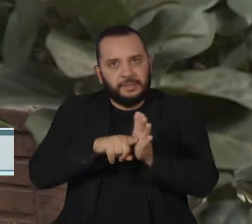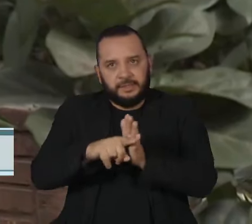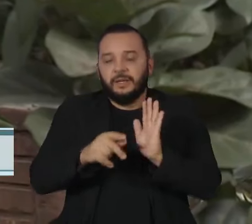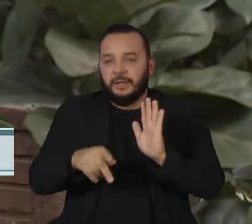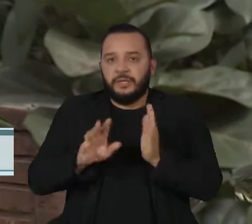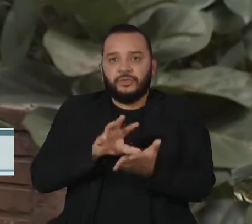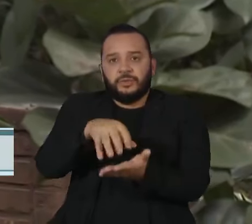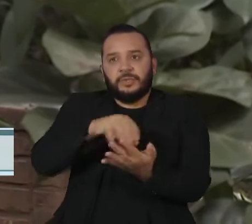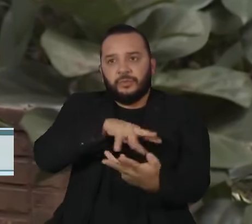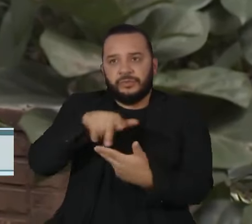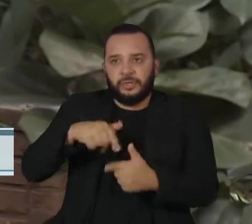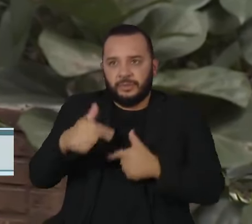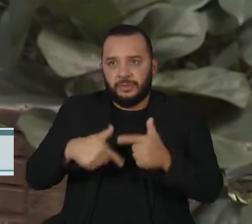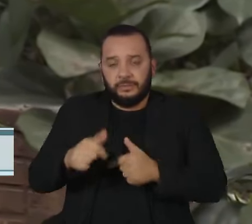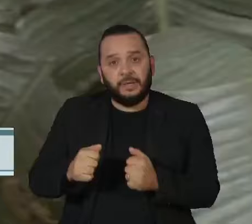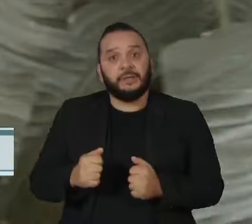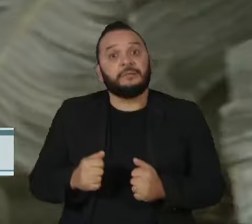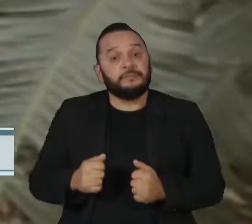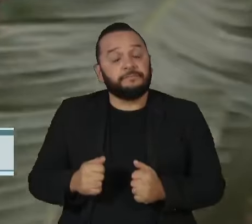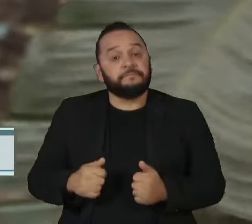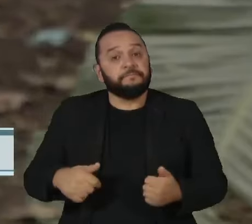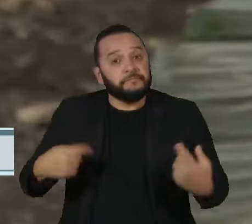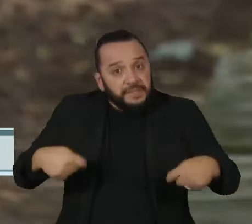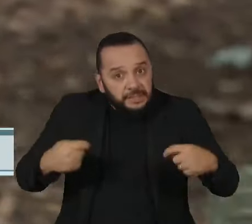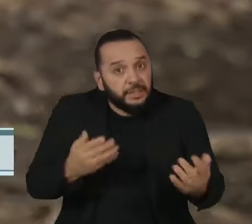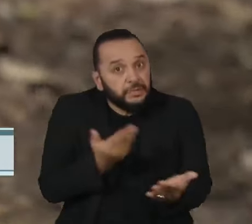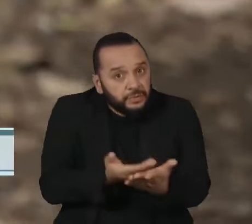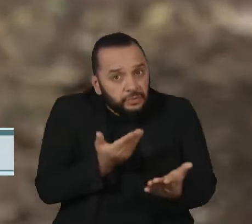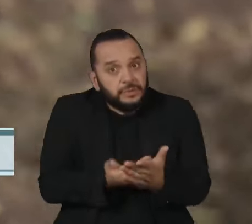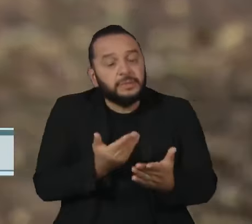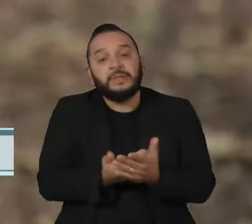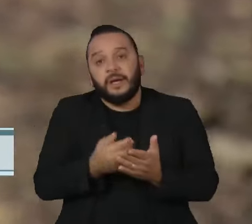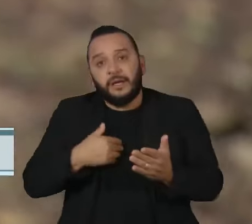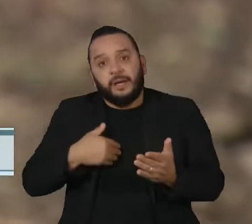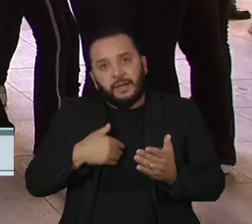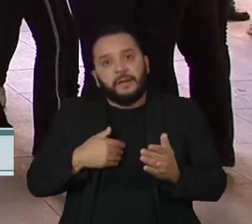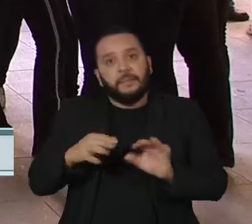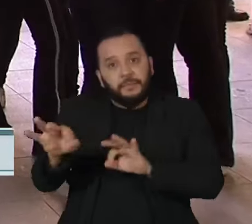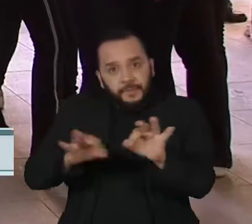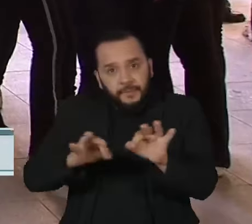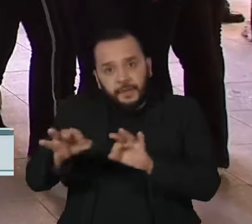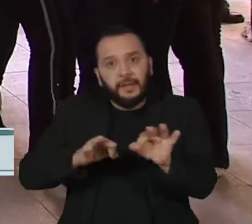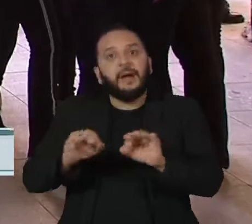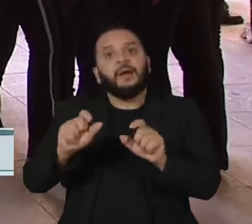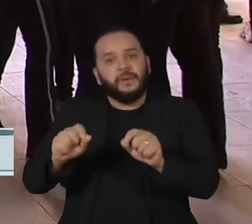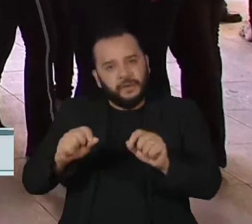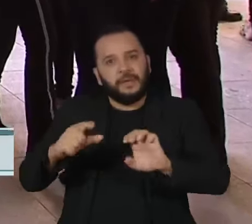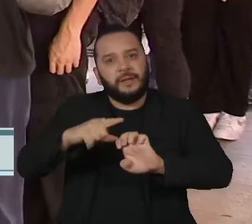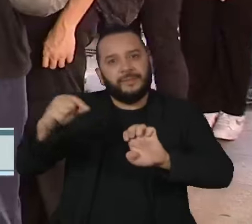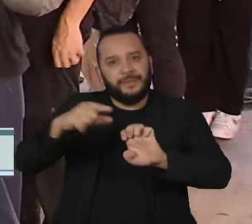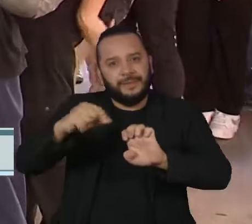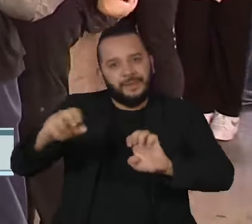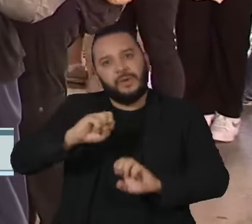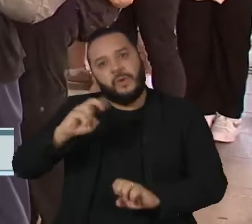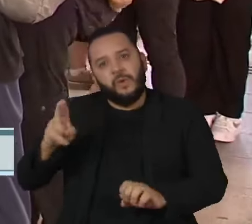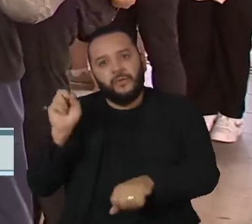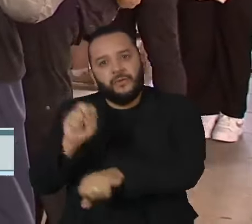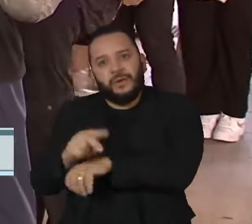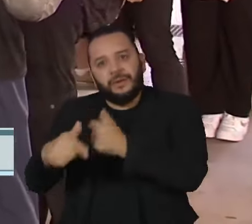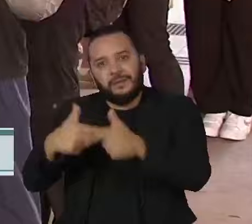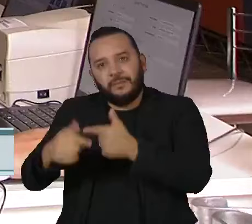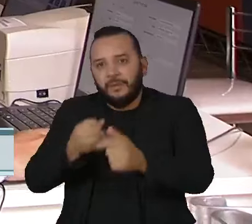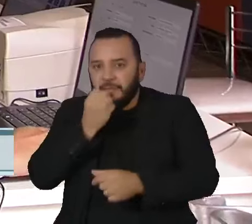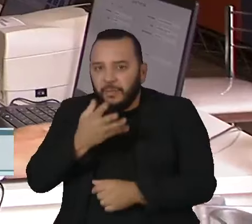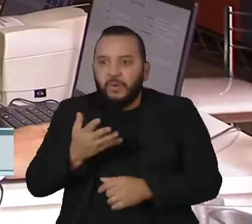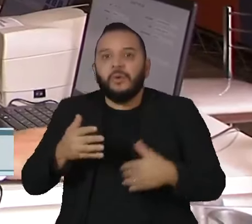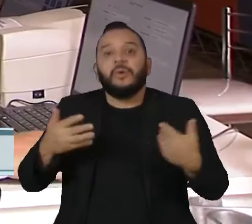Eles deveriam estar estudando, se preparando para empreender ou para um bom emprego, ou trabalhando com o